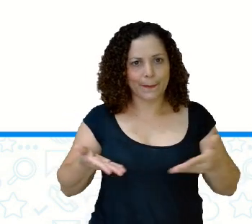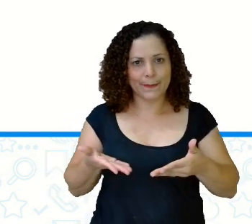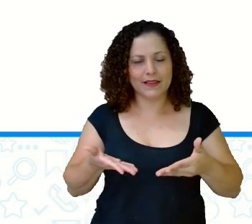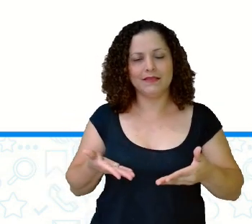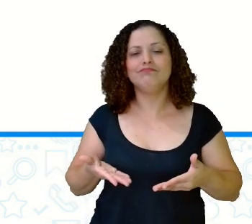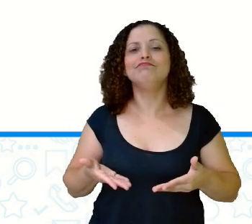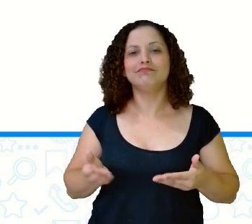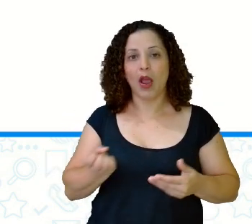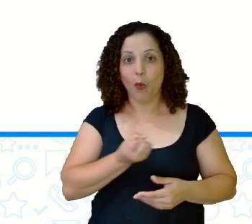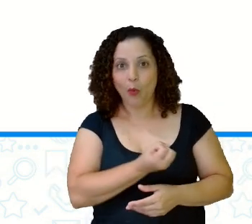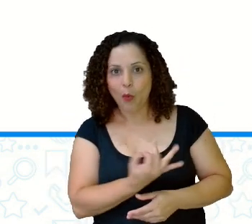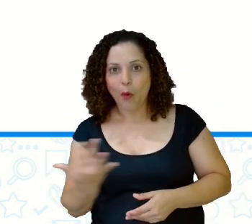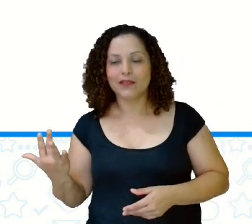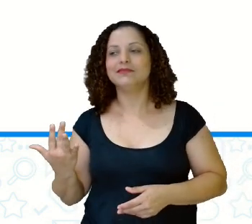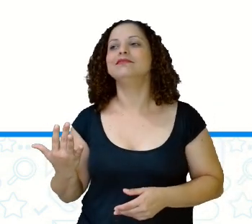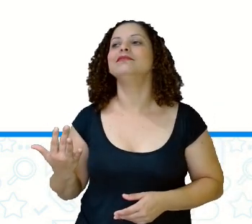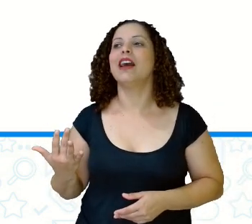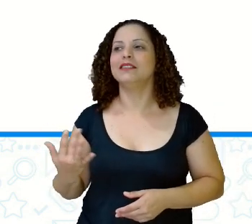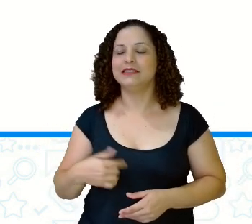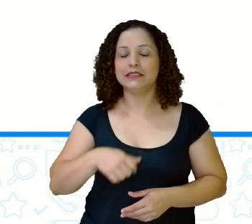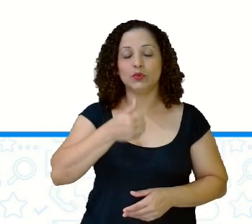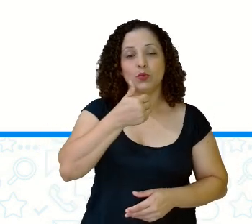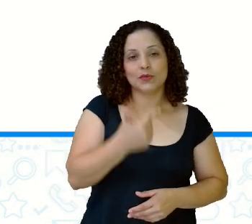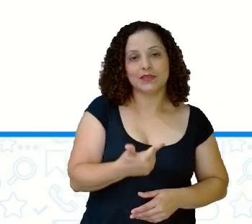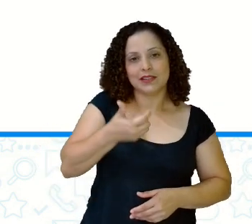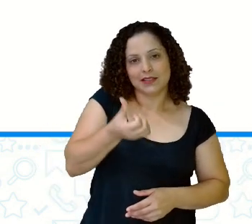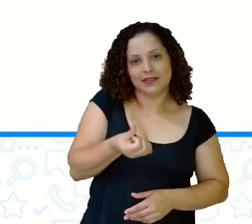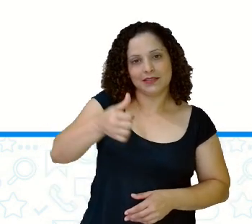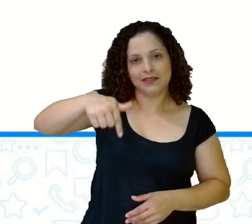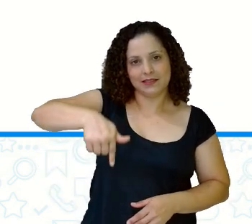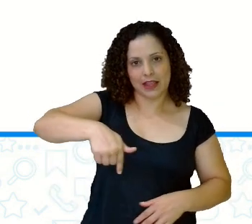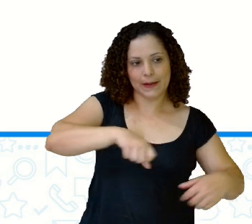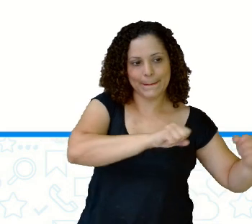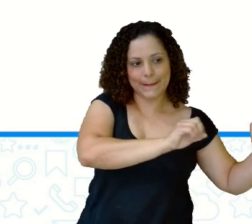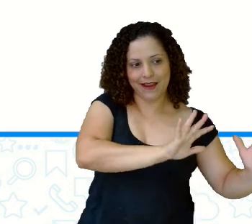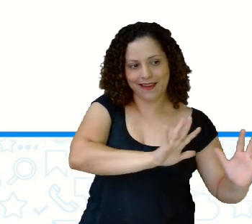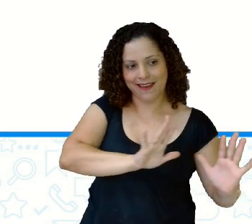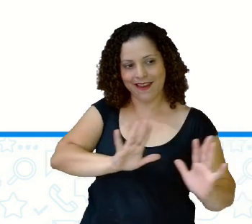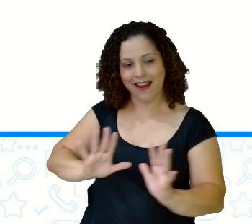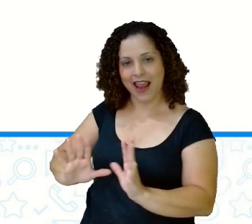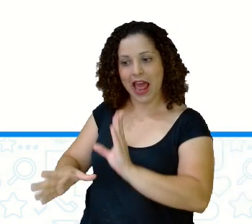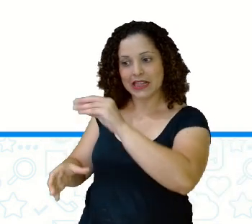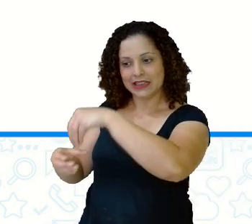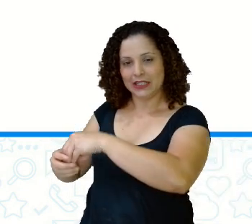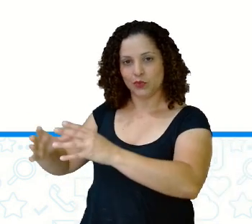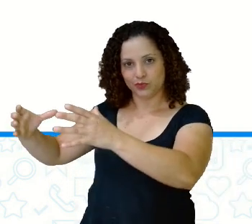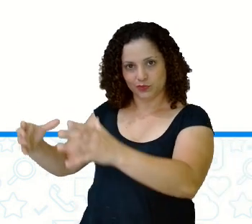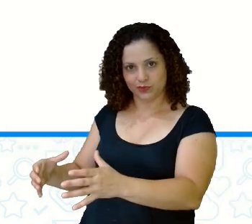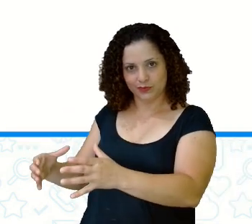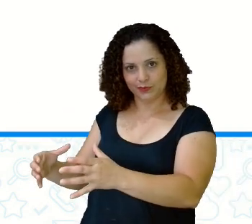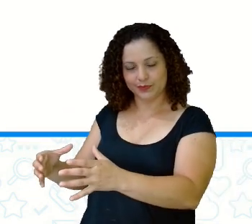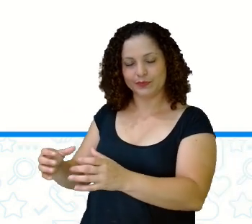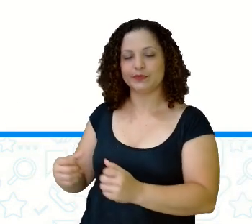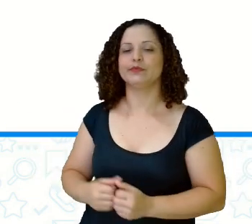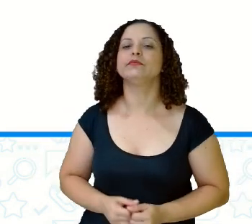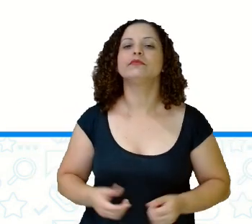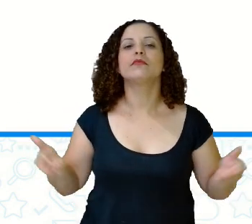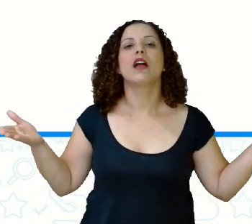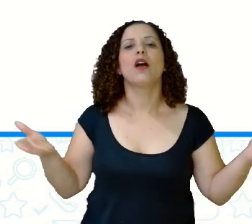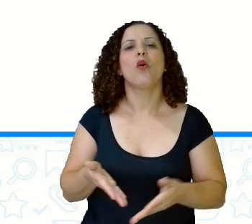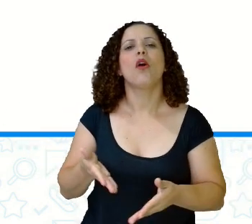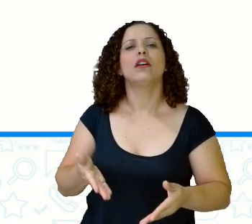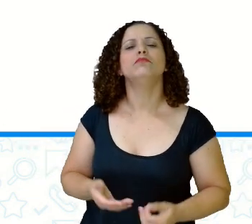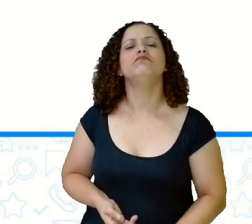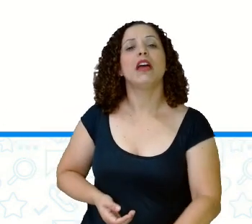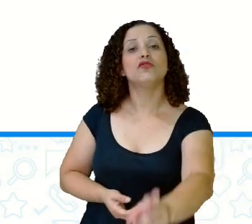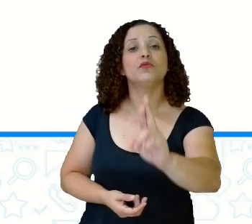quantidade de foliões Desses carnavalescos aí Aí eu quero... A pergunta que eu quero que você me responda